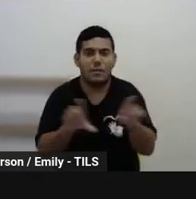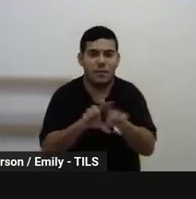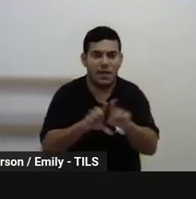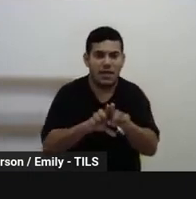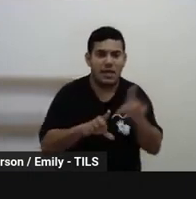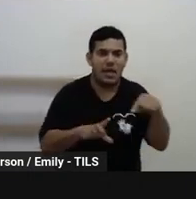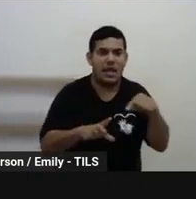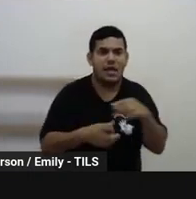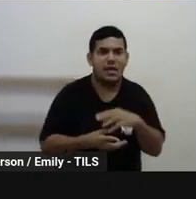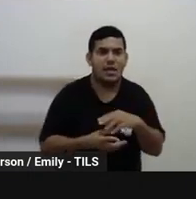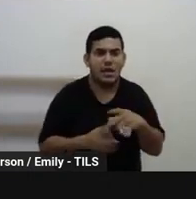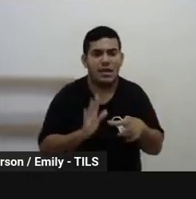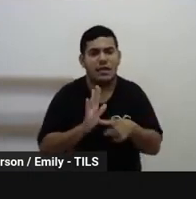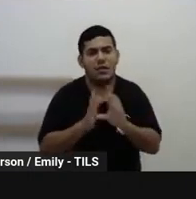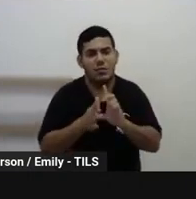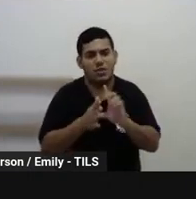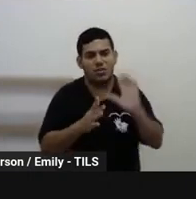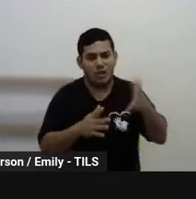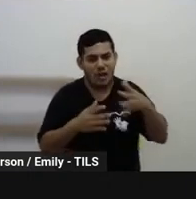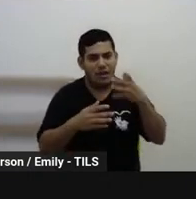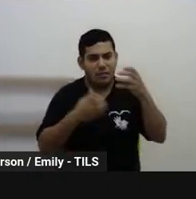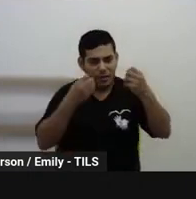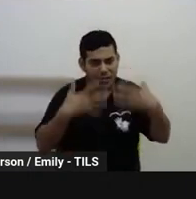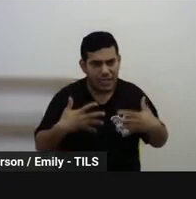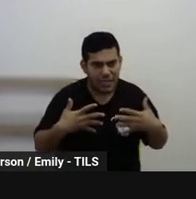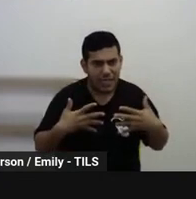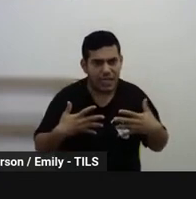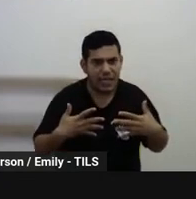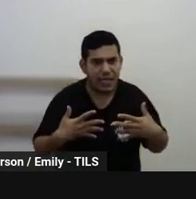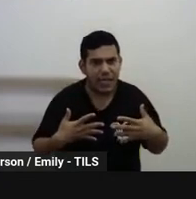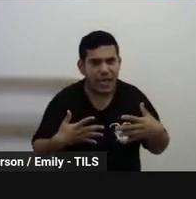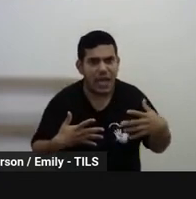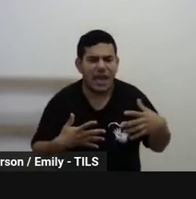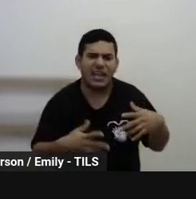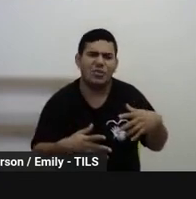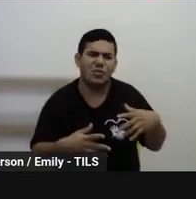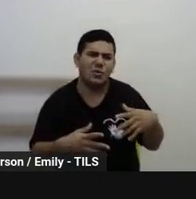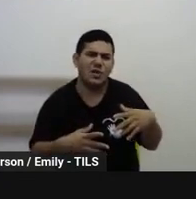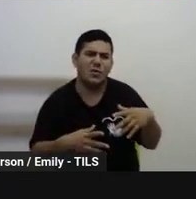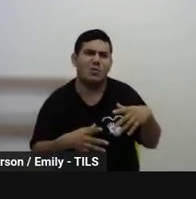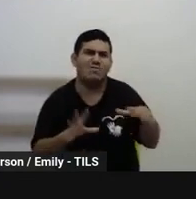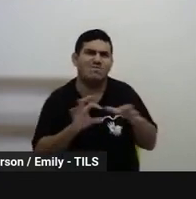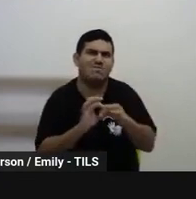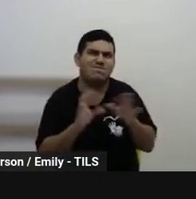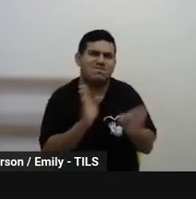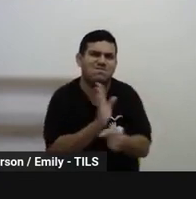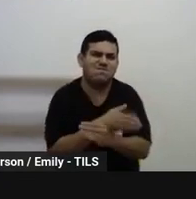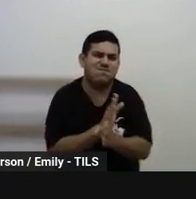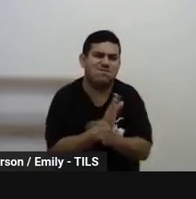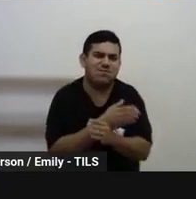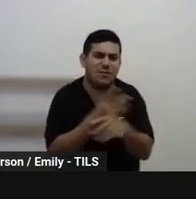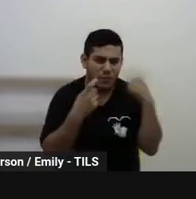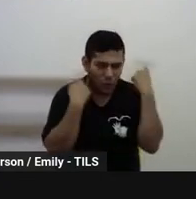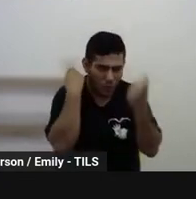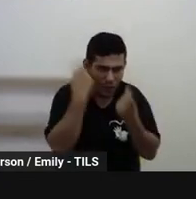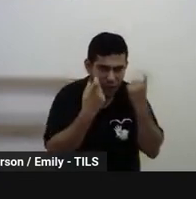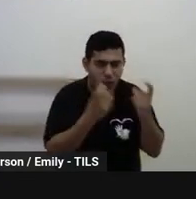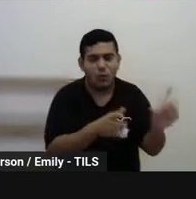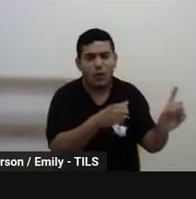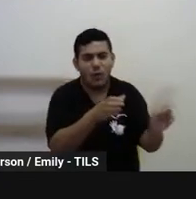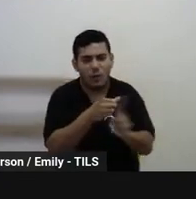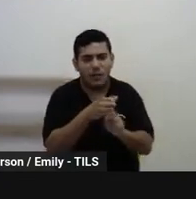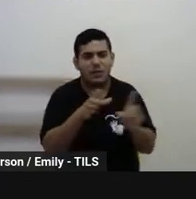anteriormente, anteriormente, elas estão em situação de vulnerabilidade, então há uma preocupação também no acolhimento